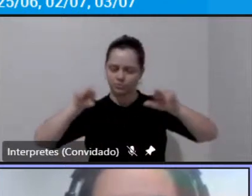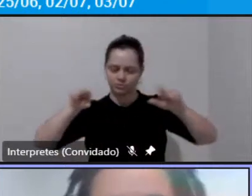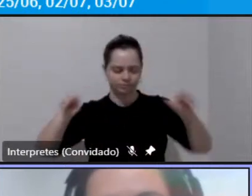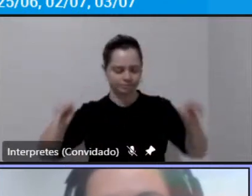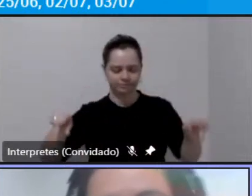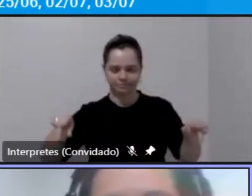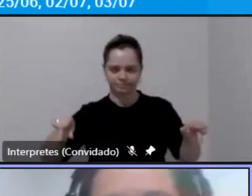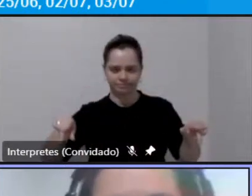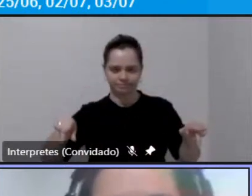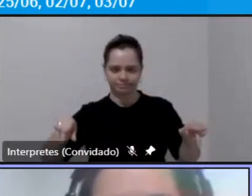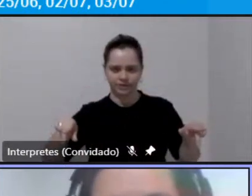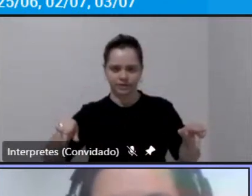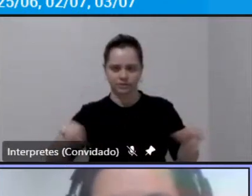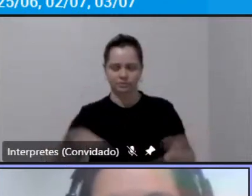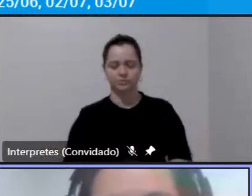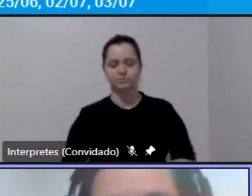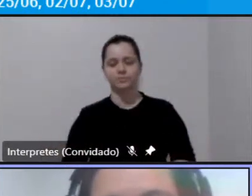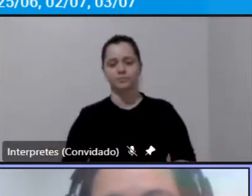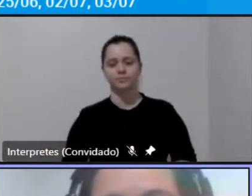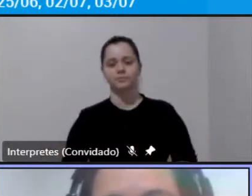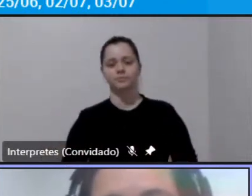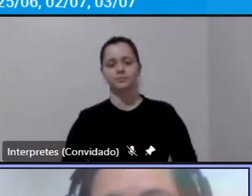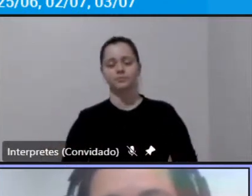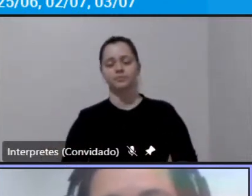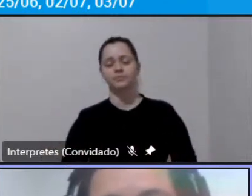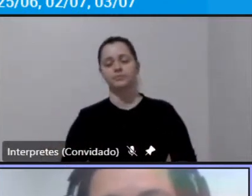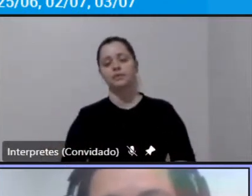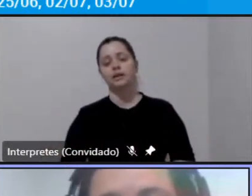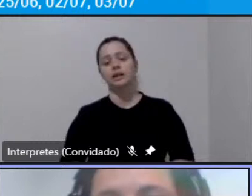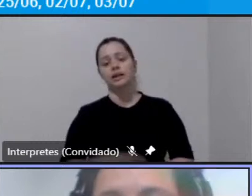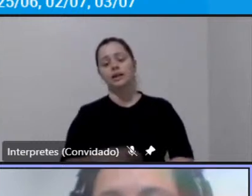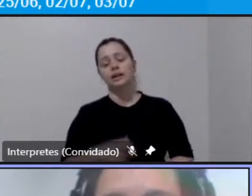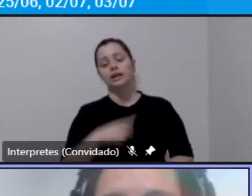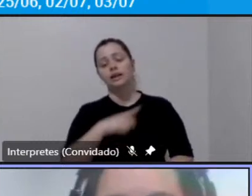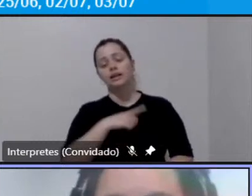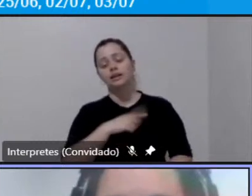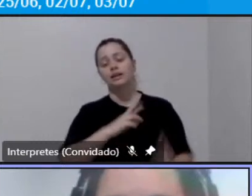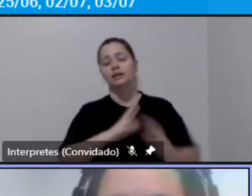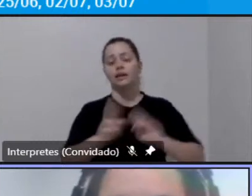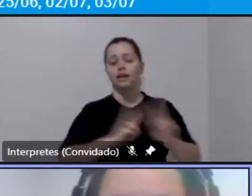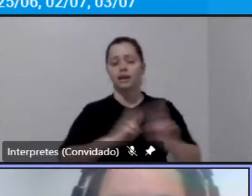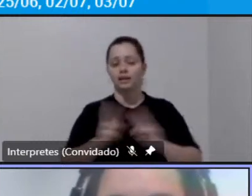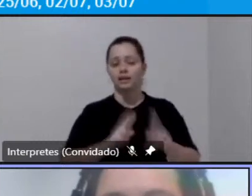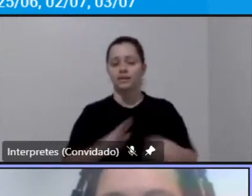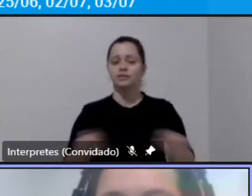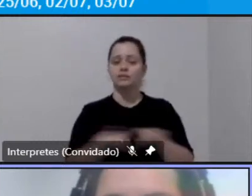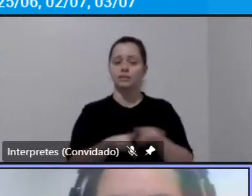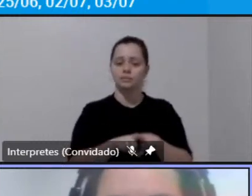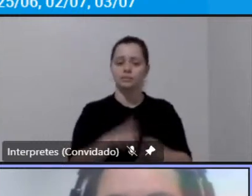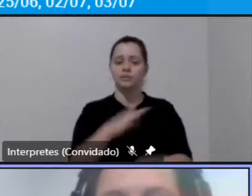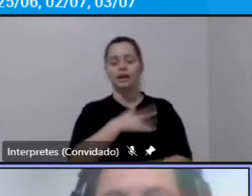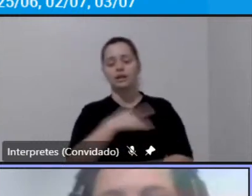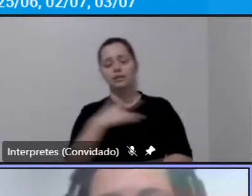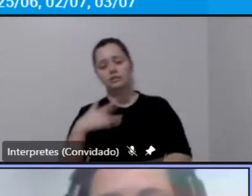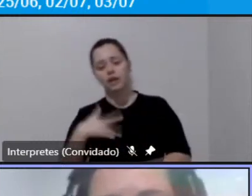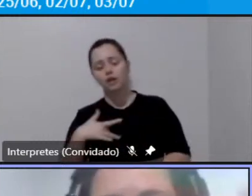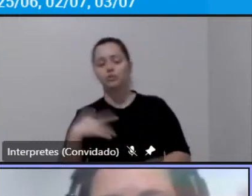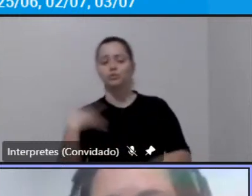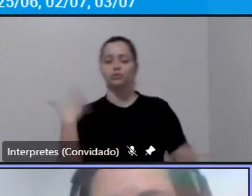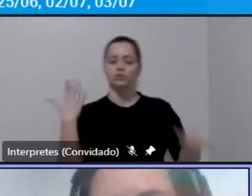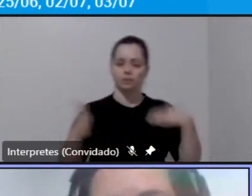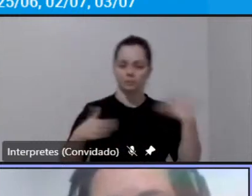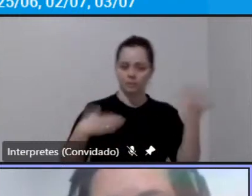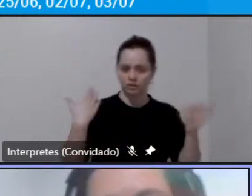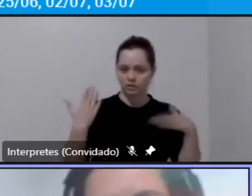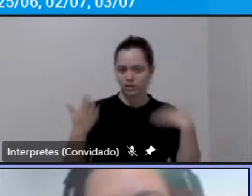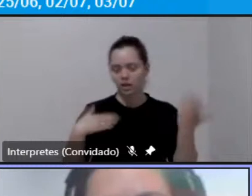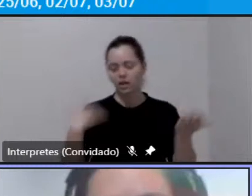esse outros esse motivo outros ele está relacionado também a saúde a lazer a